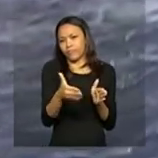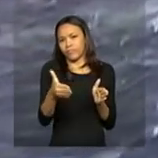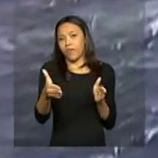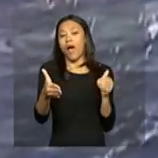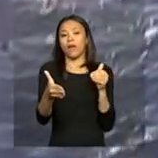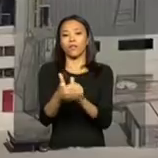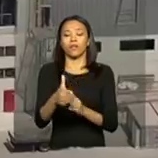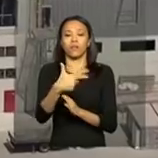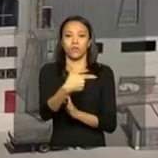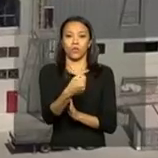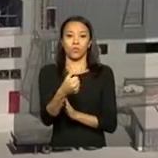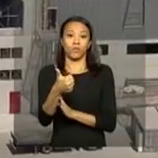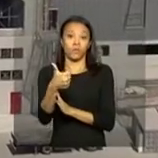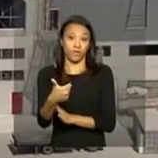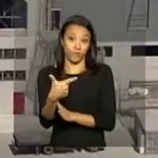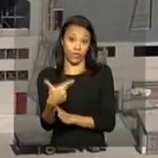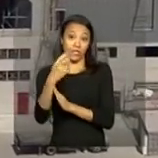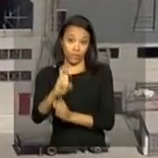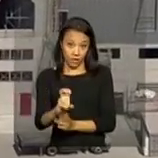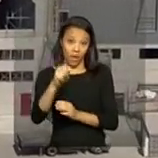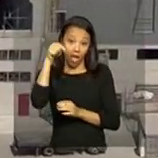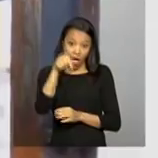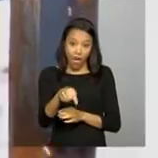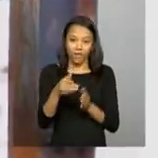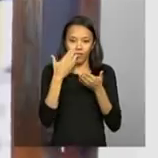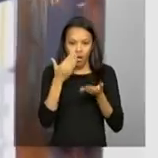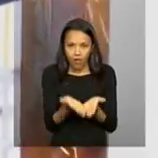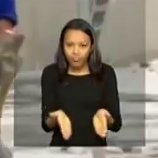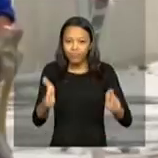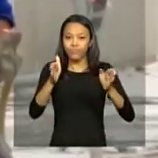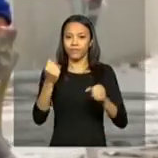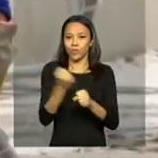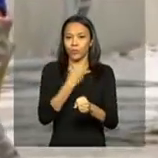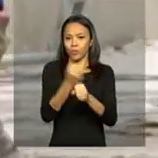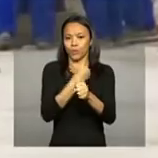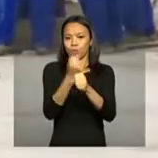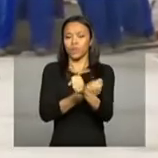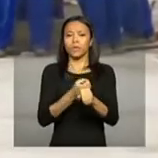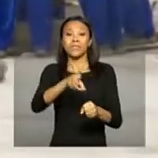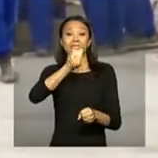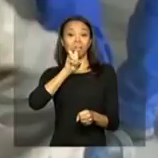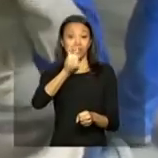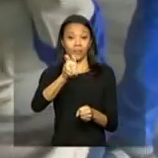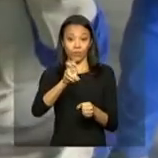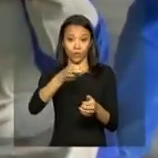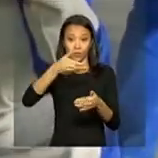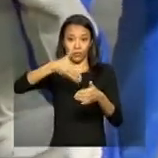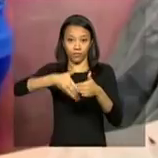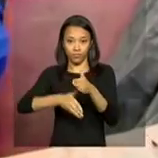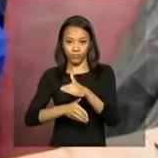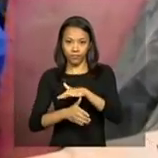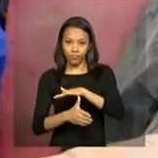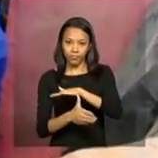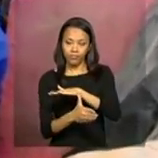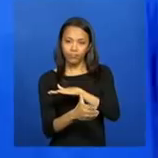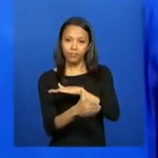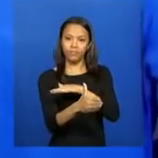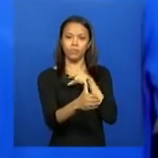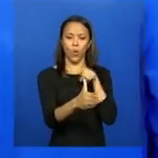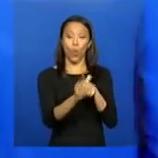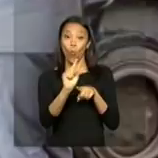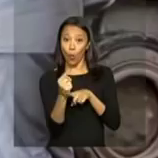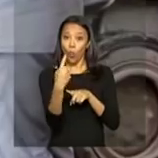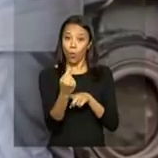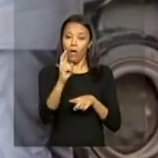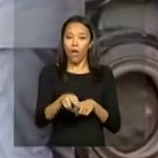2025. É nesse estaleiro que serão construídos cinco submarinos, um deles com propulsão